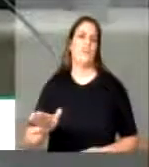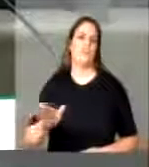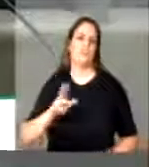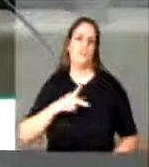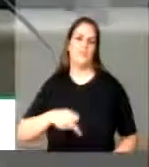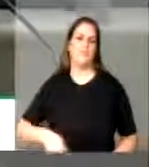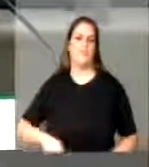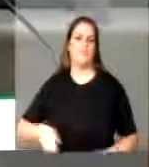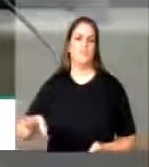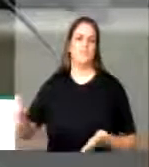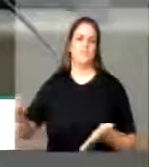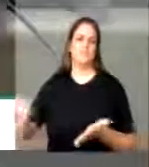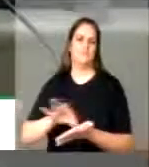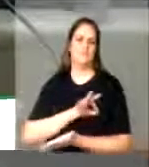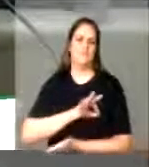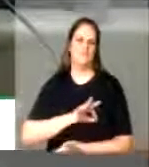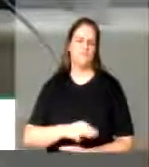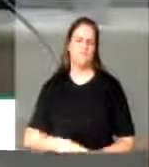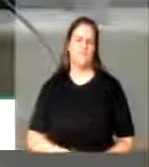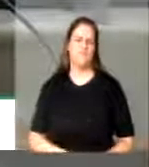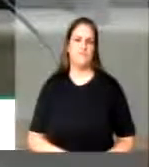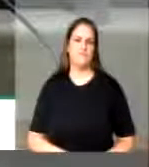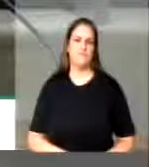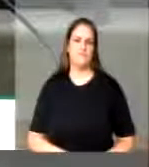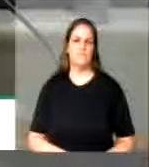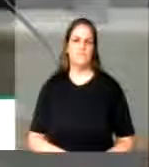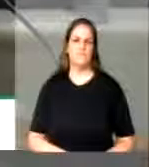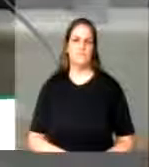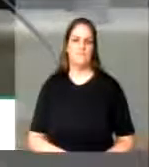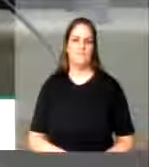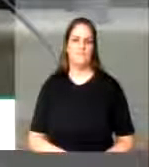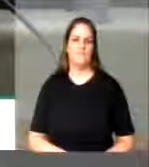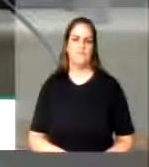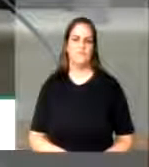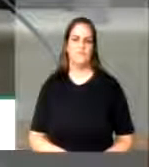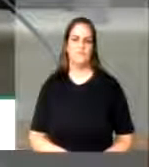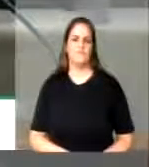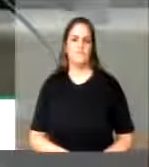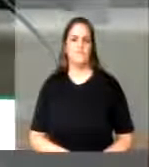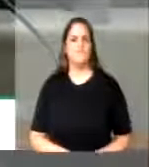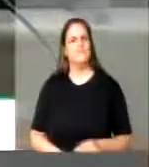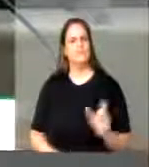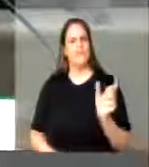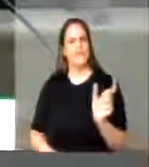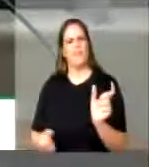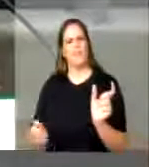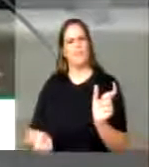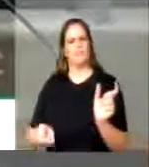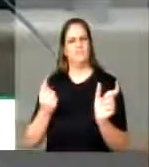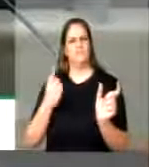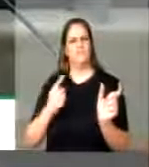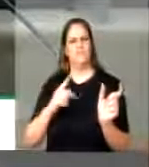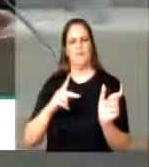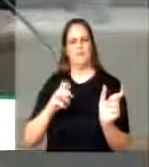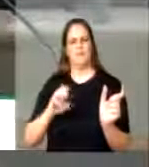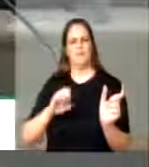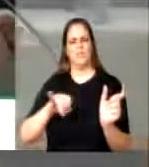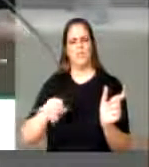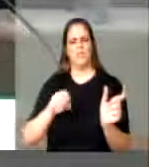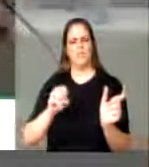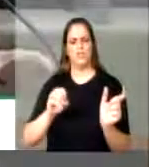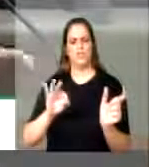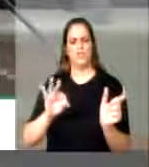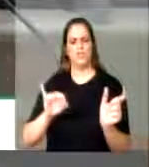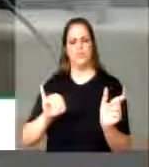Palácio do Planalto. A pejotização, essa é uma palavra diferente, ela, eu não sei se